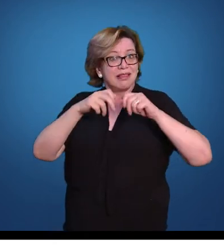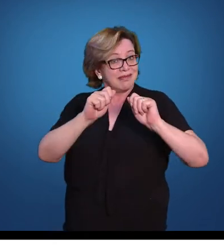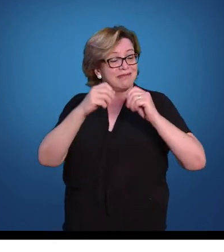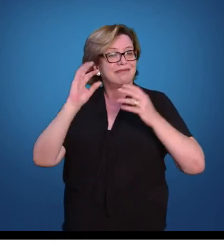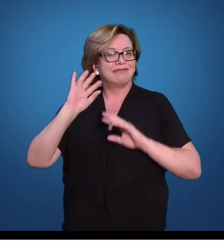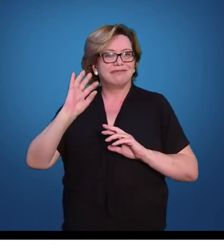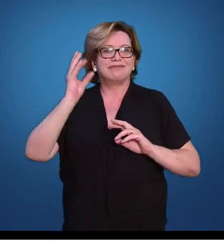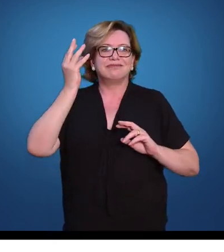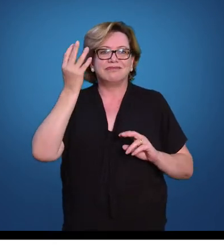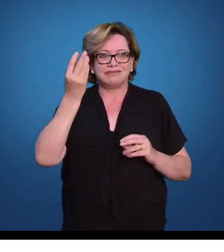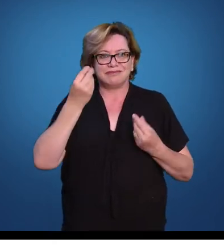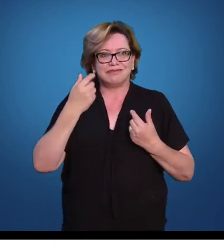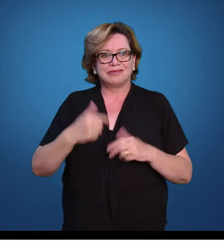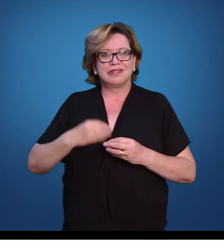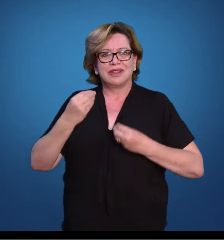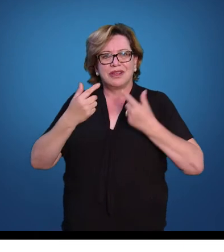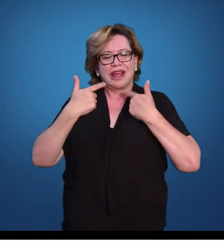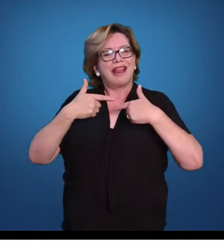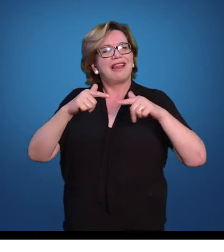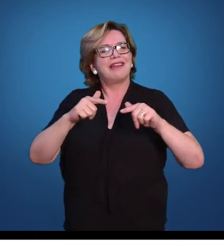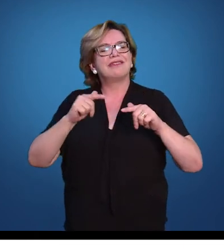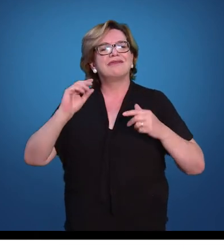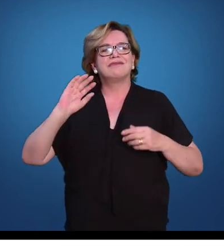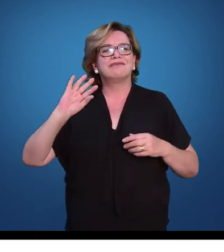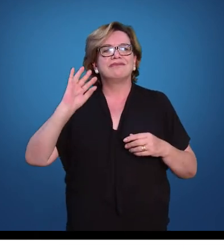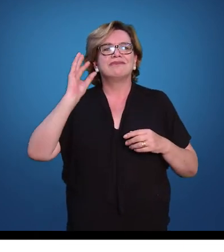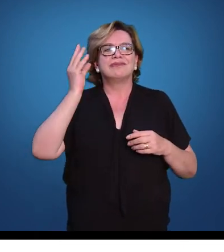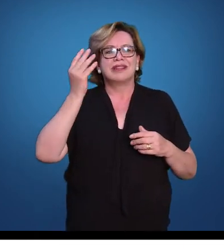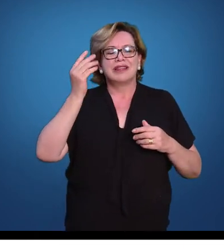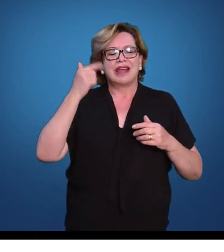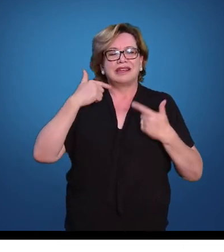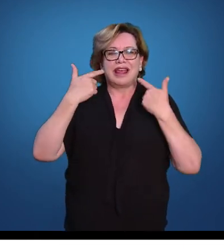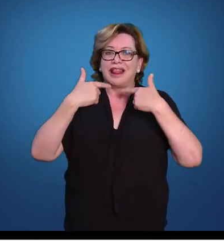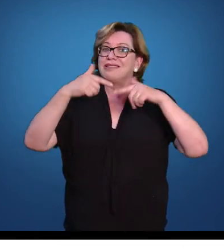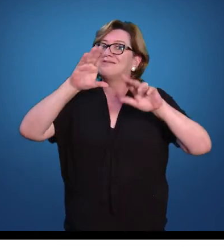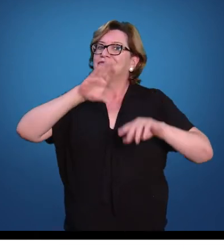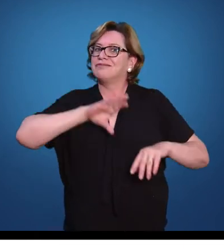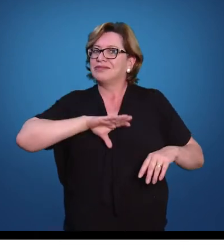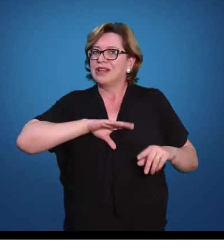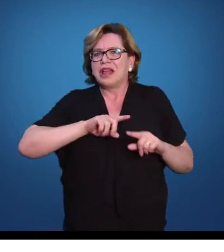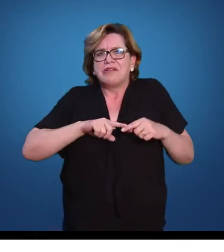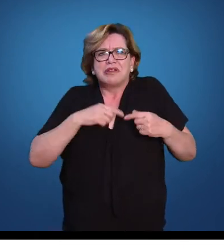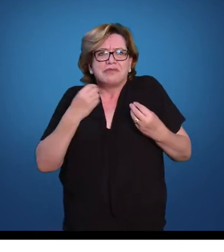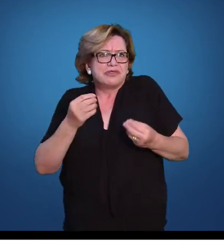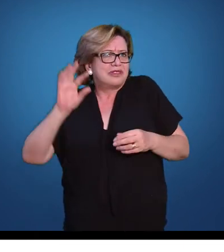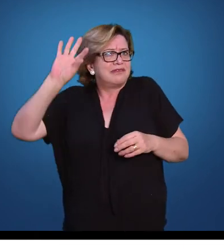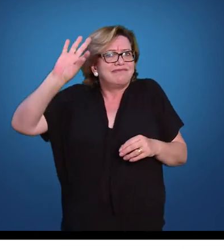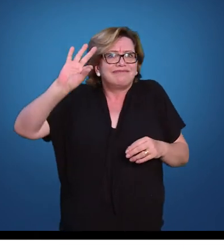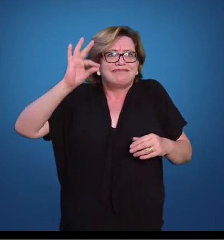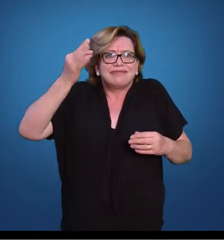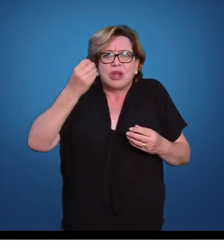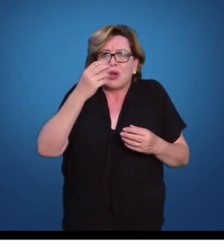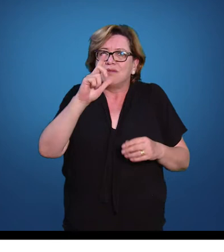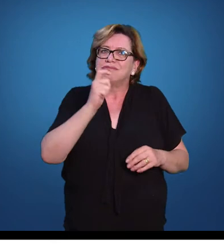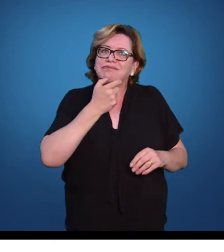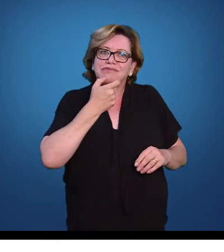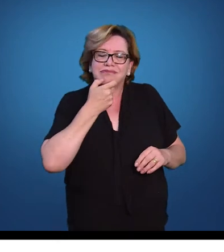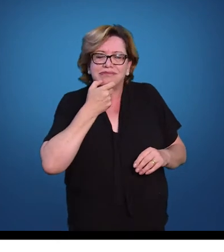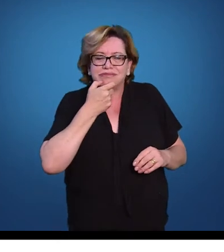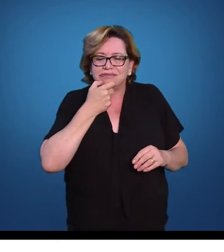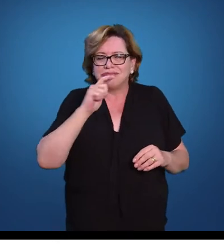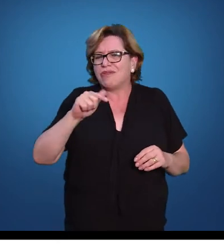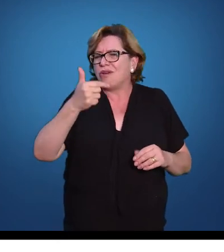A língua que nós utilizamos para nos comunicarmos, no caso aqui é a língua portuguesa, mas poderia ser a língua francesa, a língua inglesa,